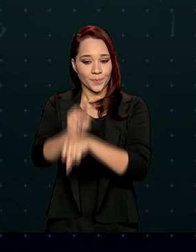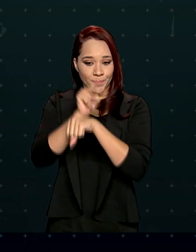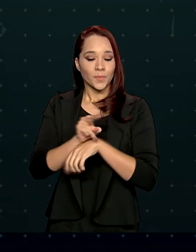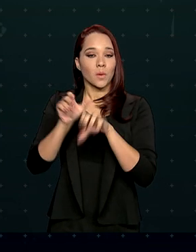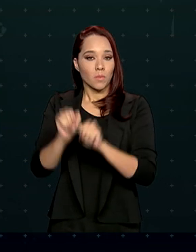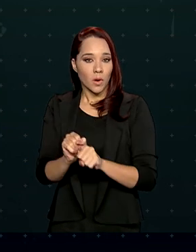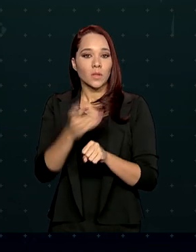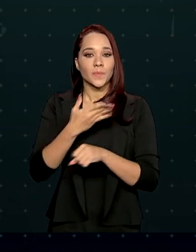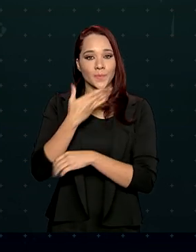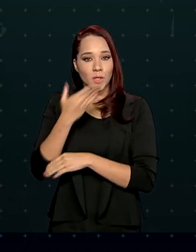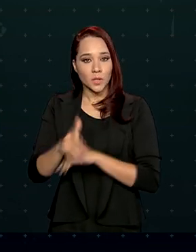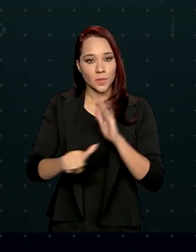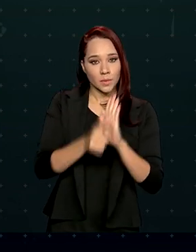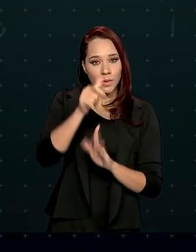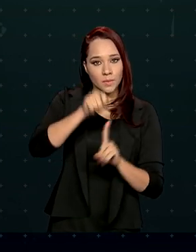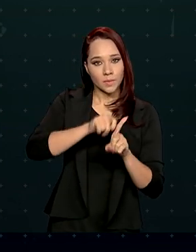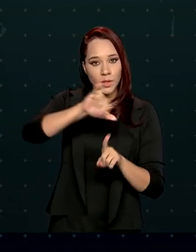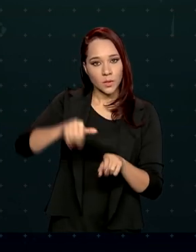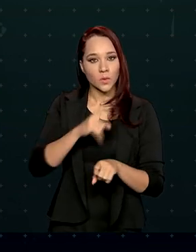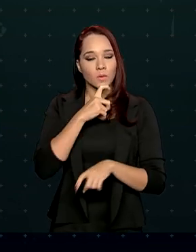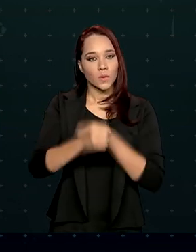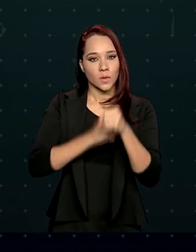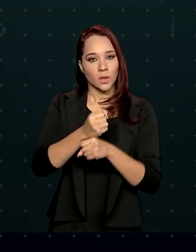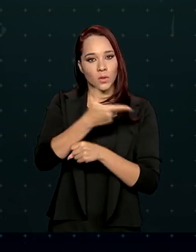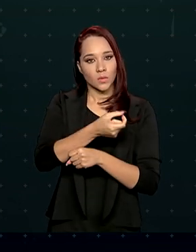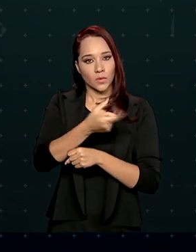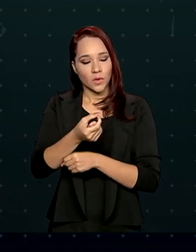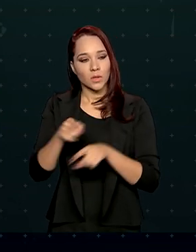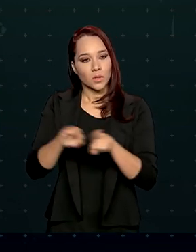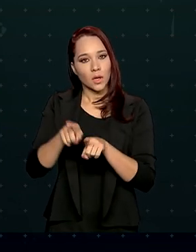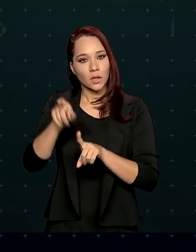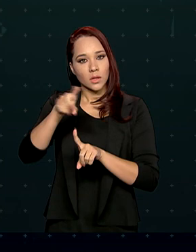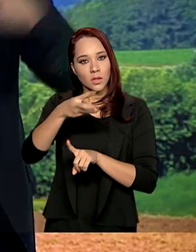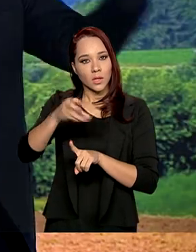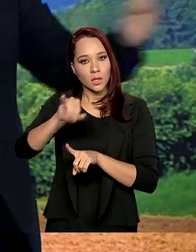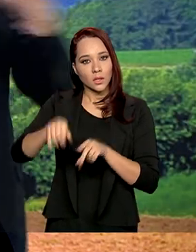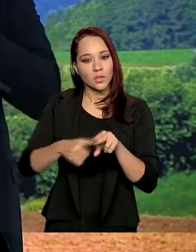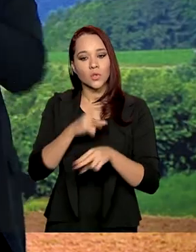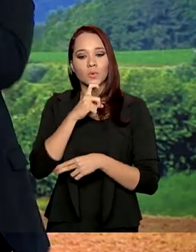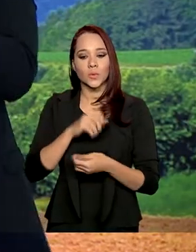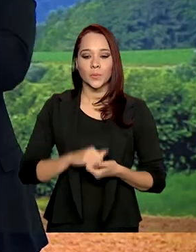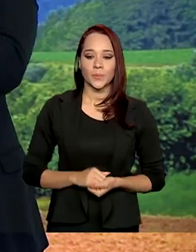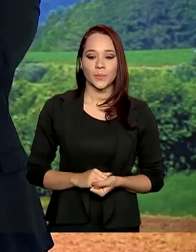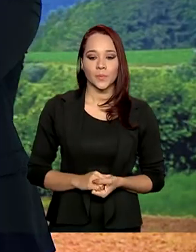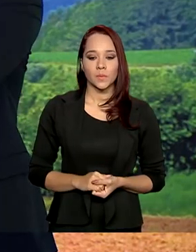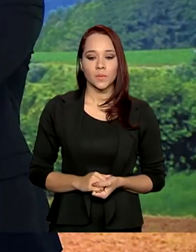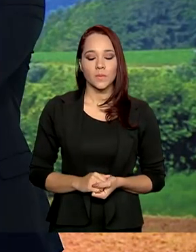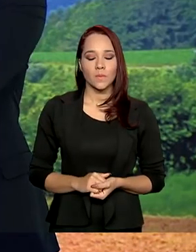financiamentos podem ser contratados de 1º de julho de 2020 a 30 de junho de 2021. Esta safra,